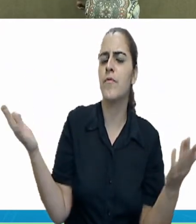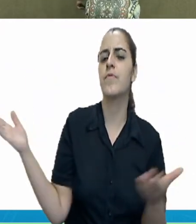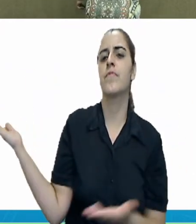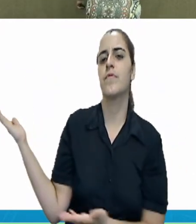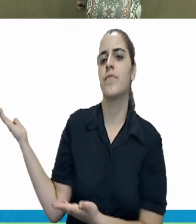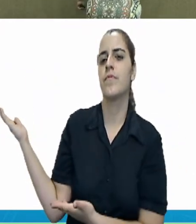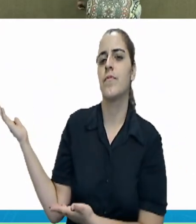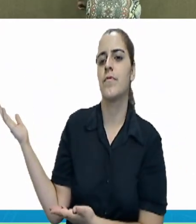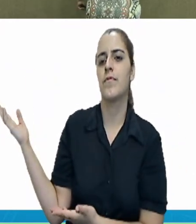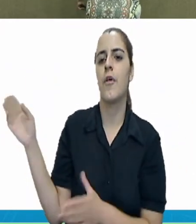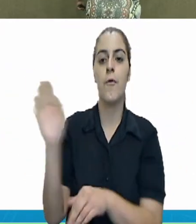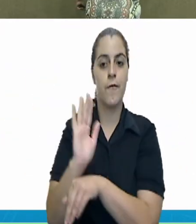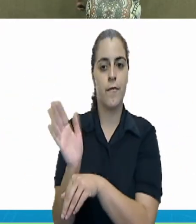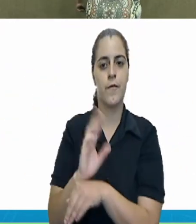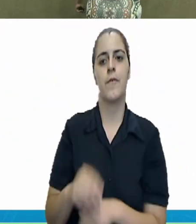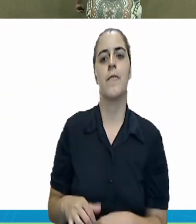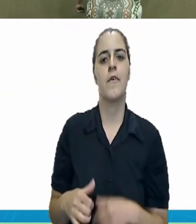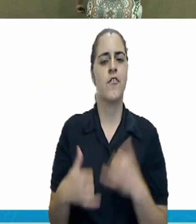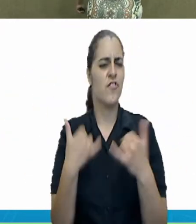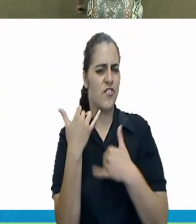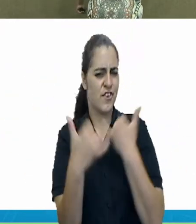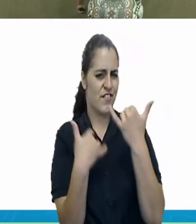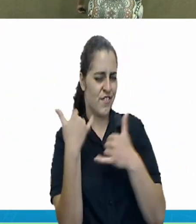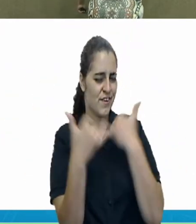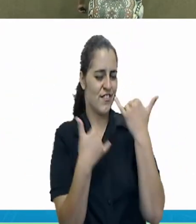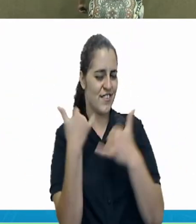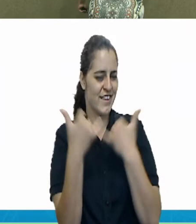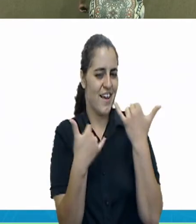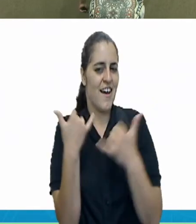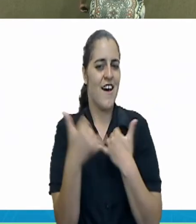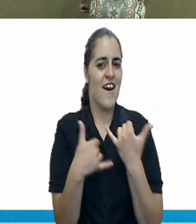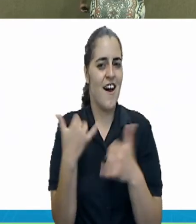filme chama Divertida